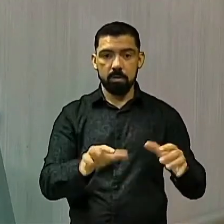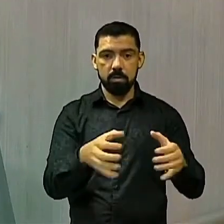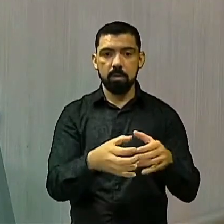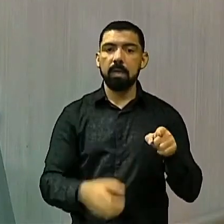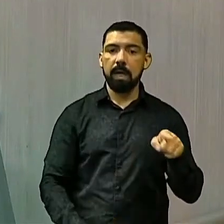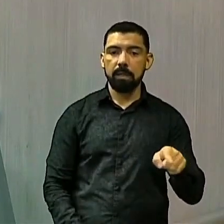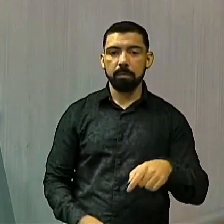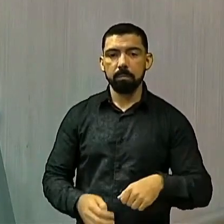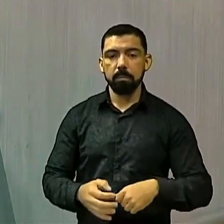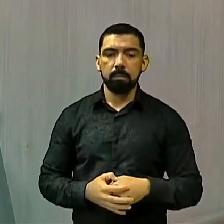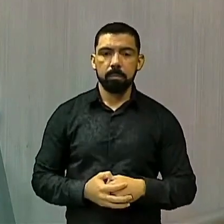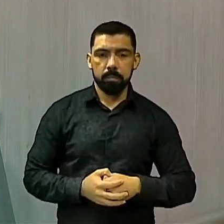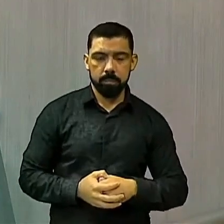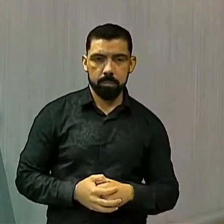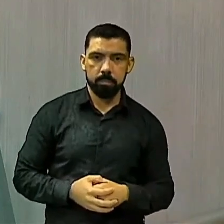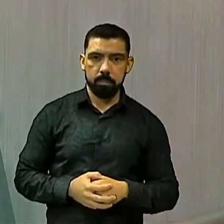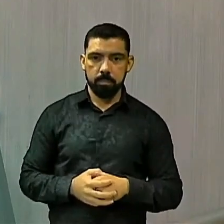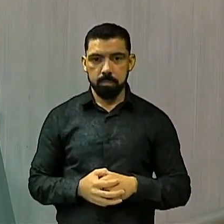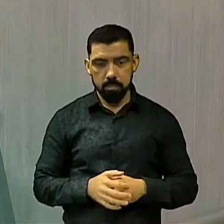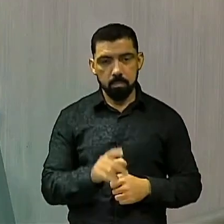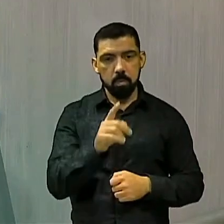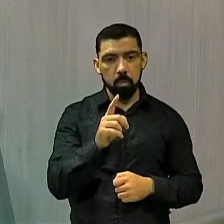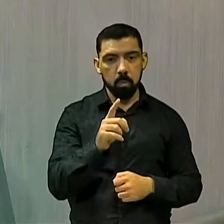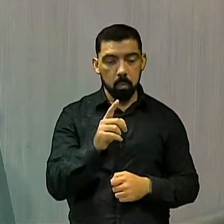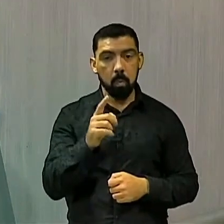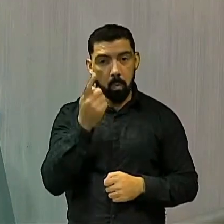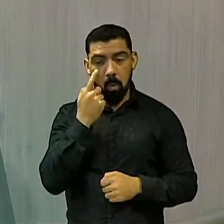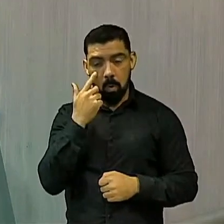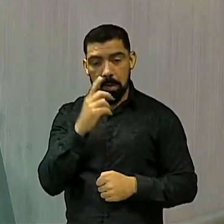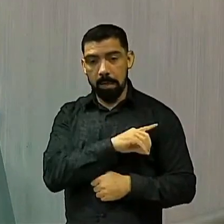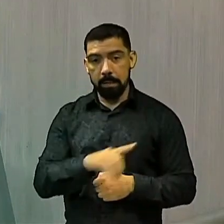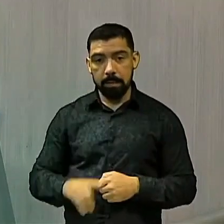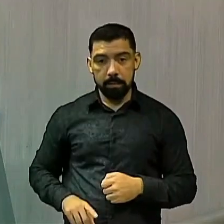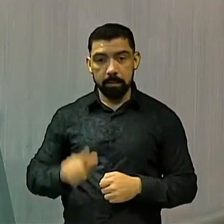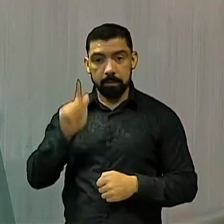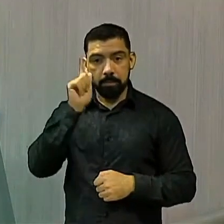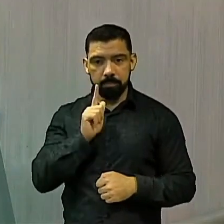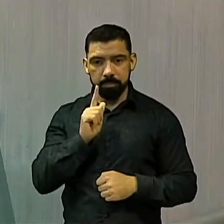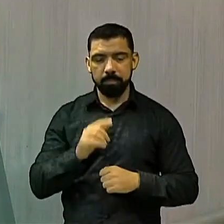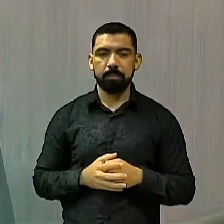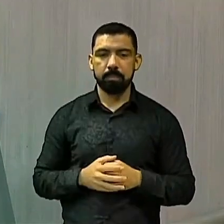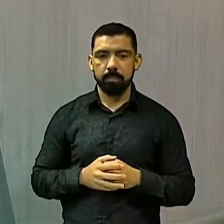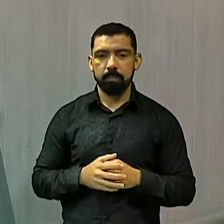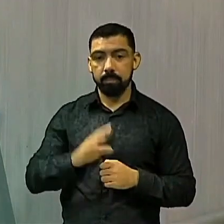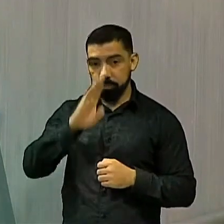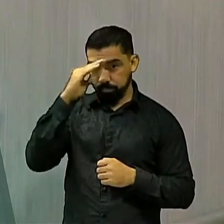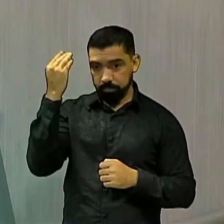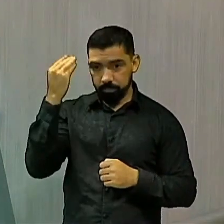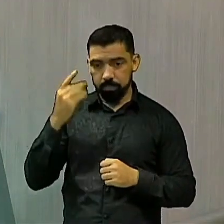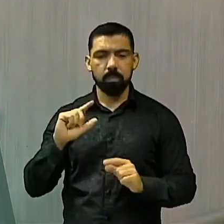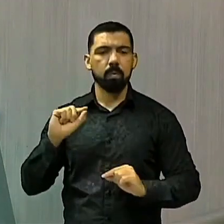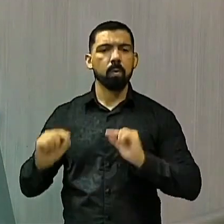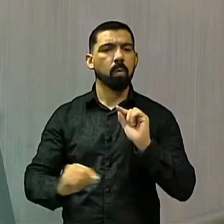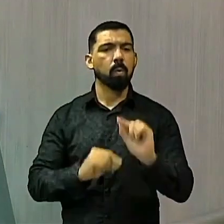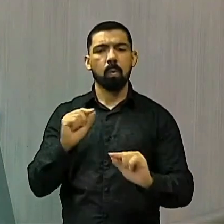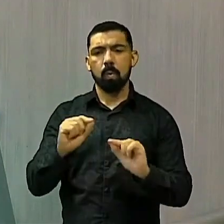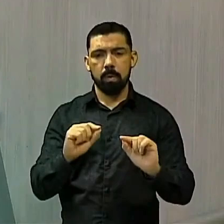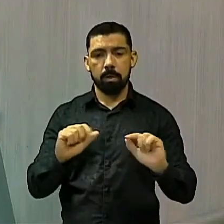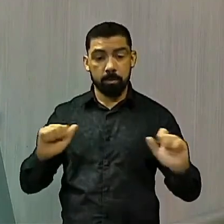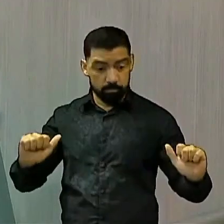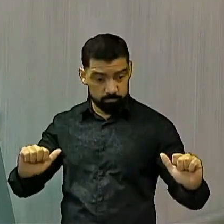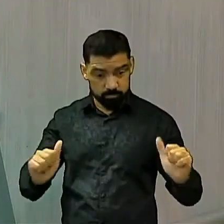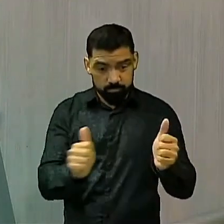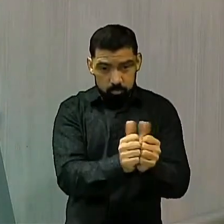quadrilha. Quadrilha, deputado Guilherme, nada mais é do que se juntar